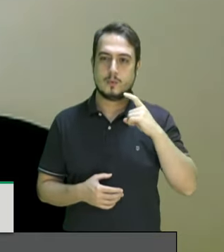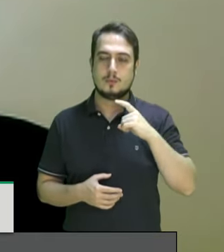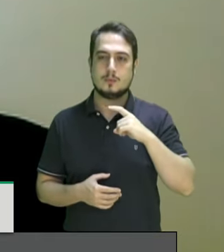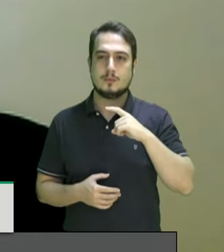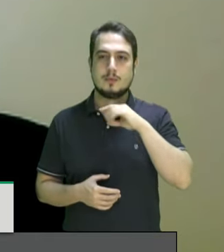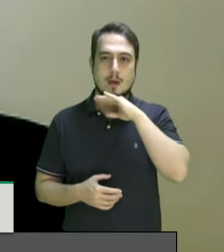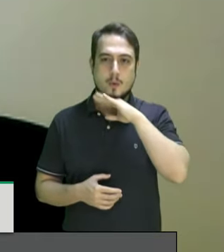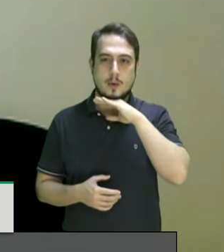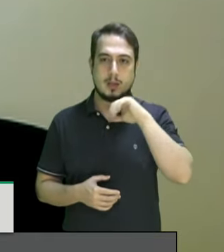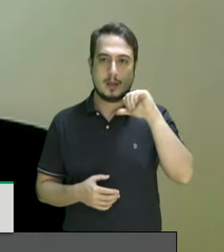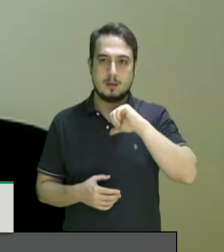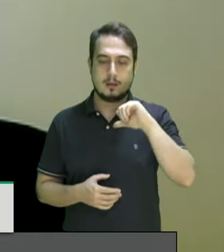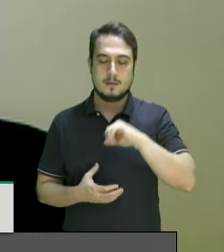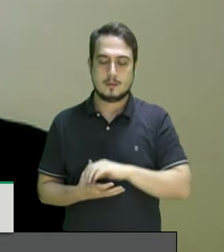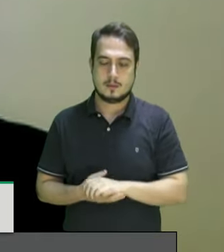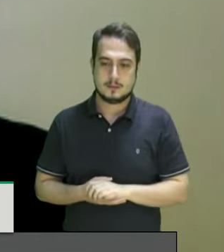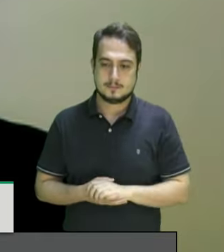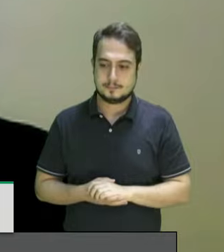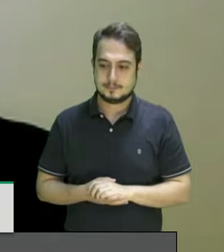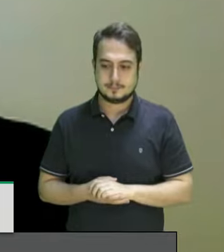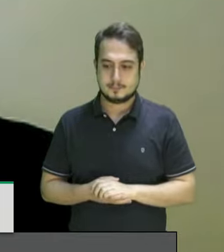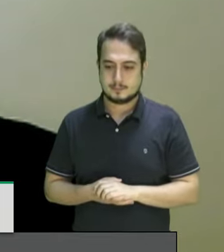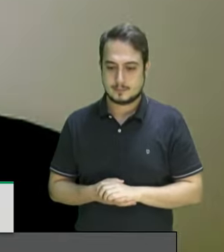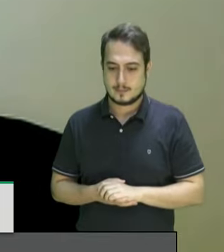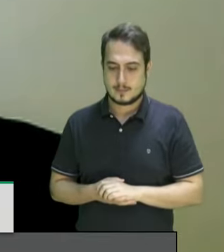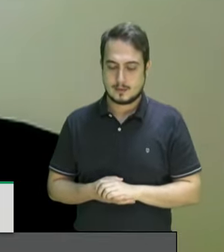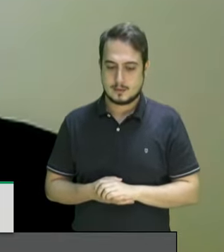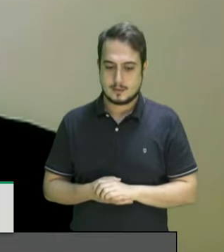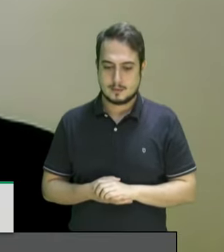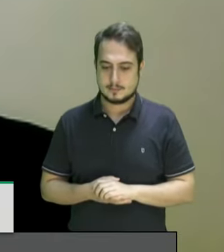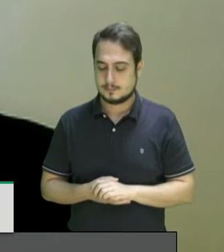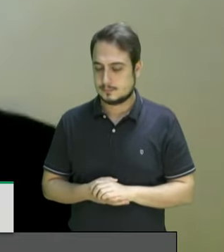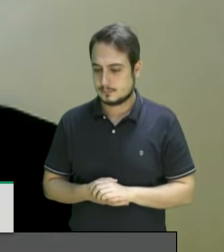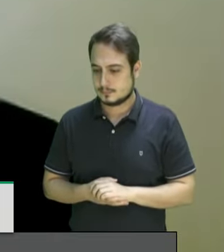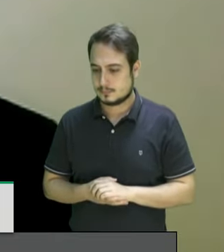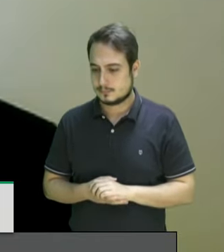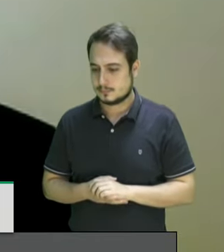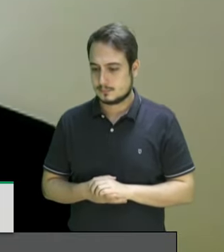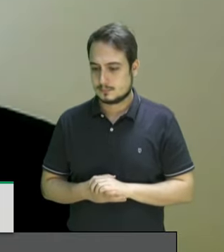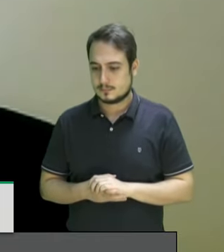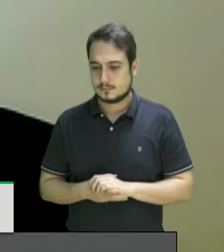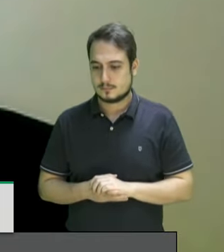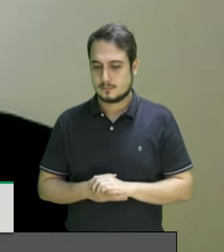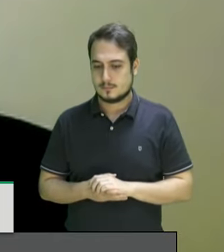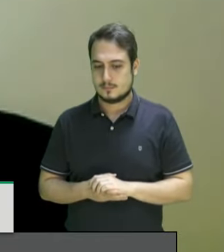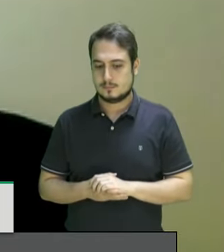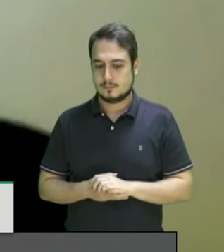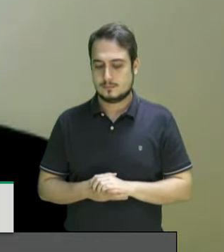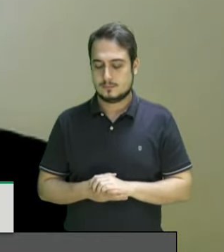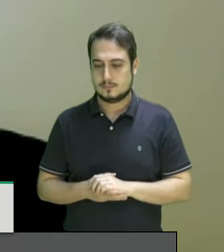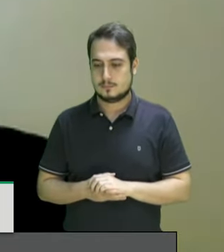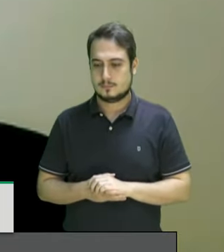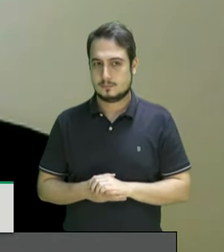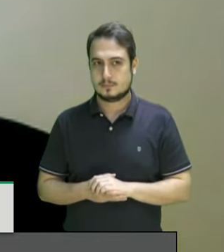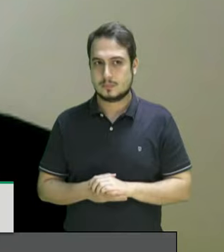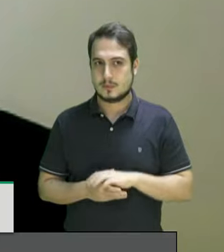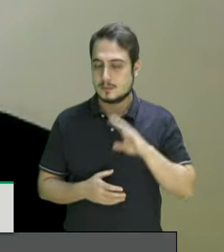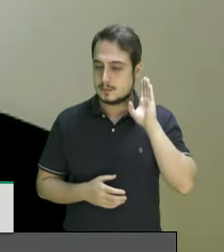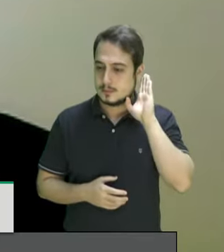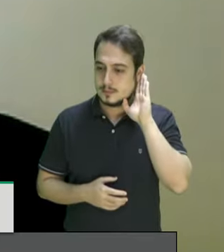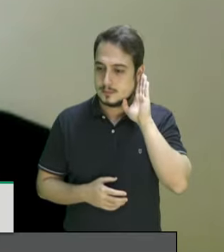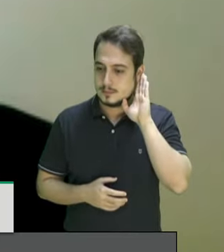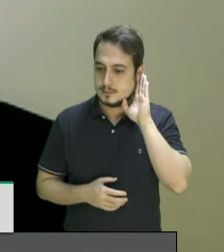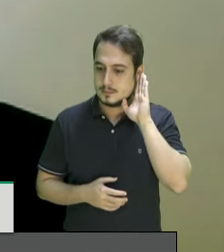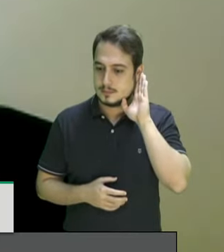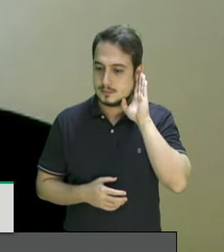sobretudo no ambiente jurídico lendo engano muitos há um sorrido piora afirma aqui atribuindo a